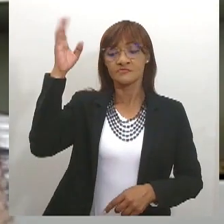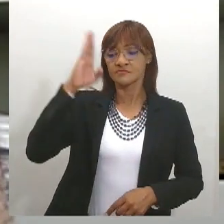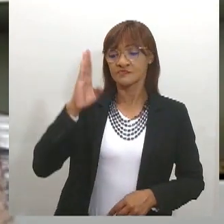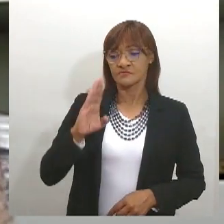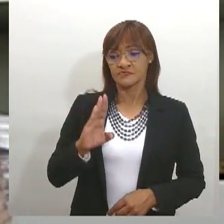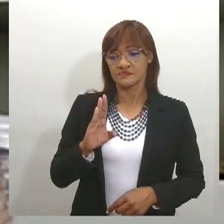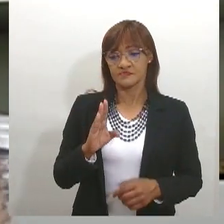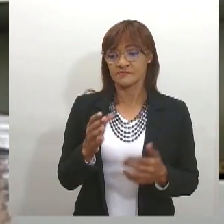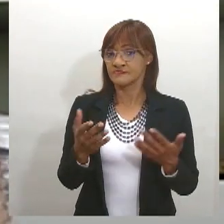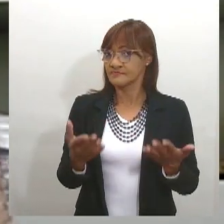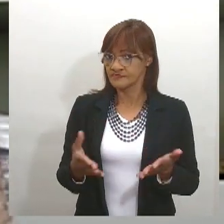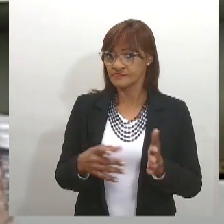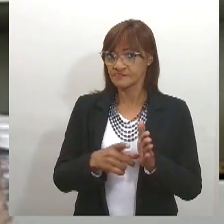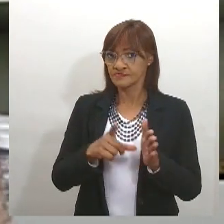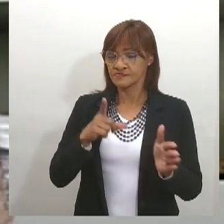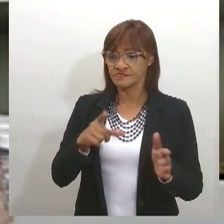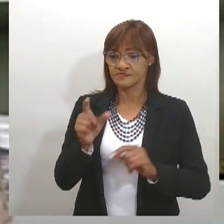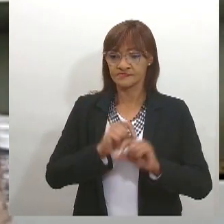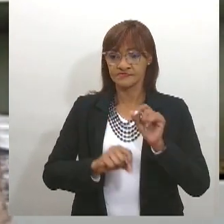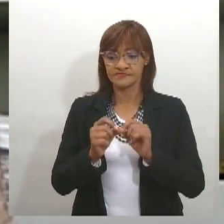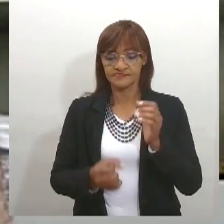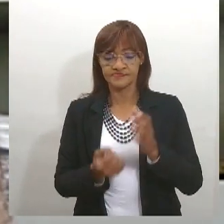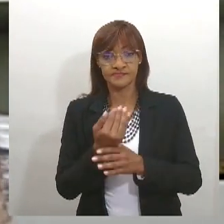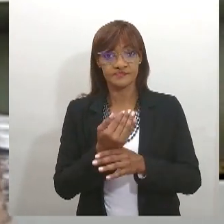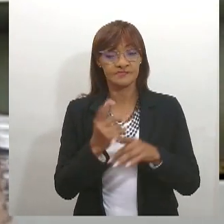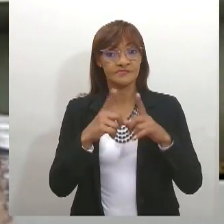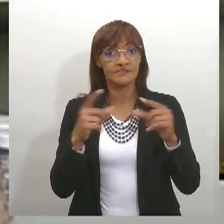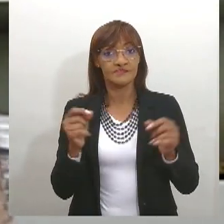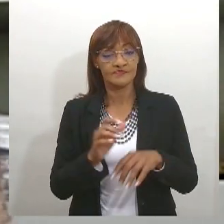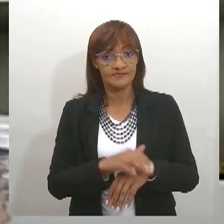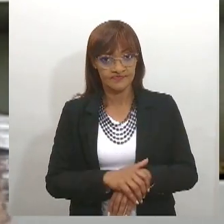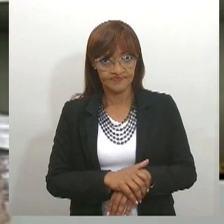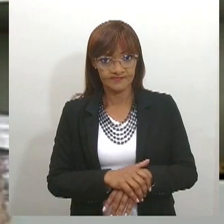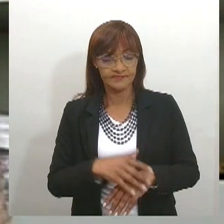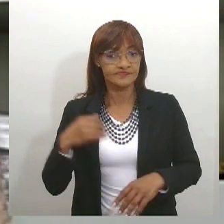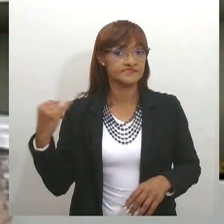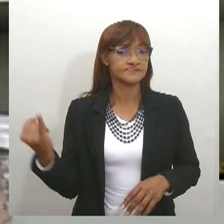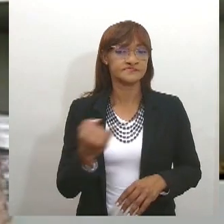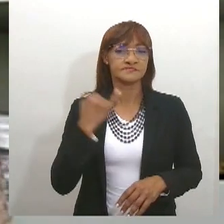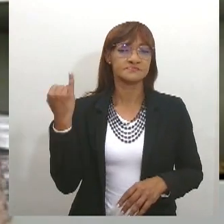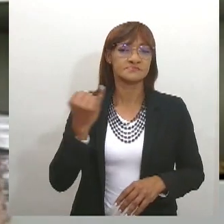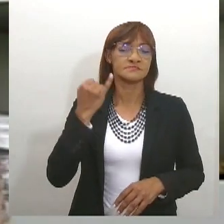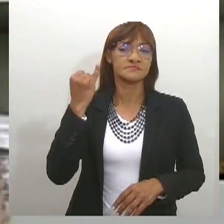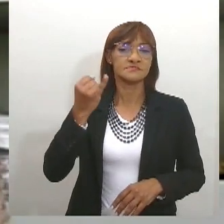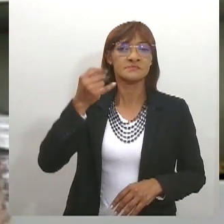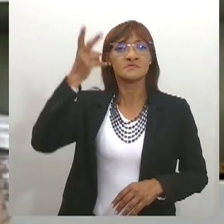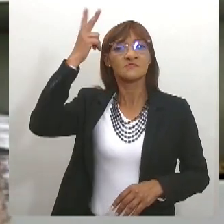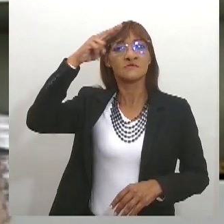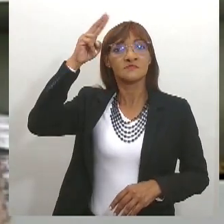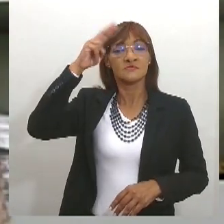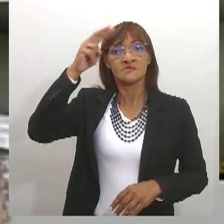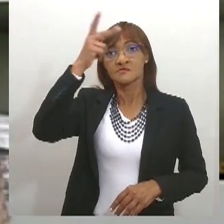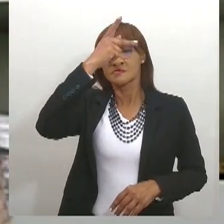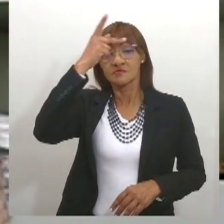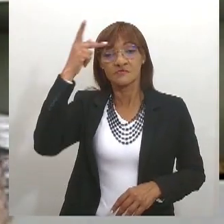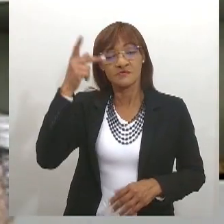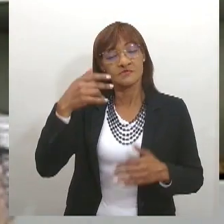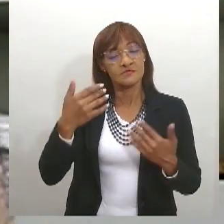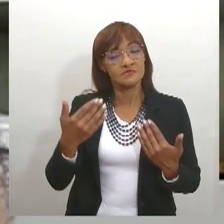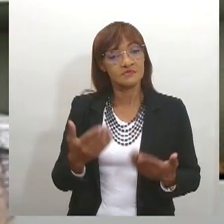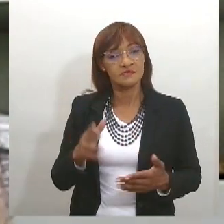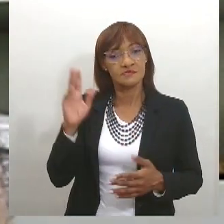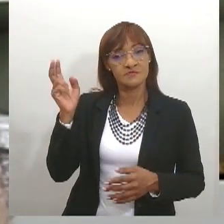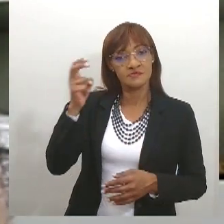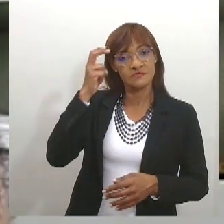Brasil. Então, daí a importância da gente, sim, rememorar essas pessoas, cultivar suas memórias, para que nós possamos